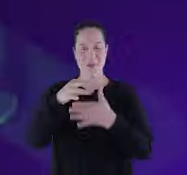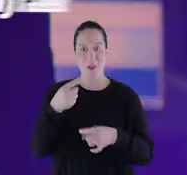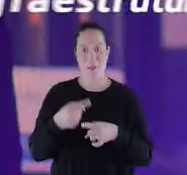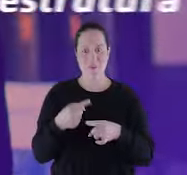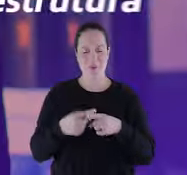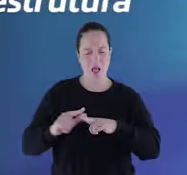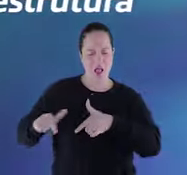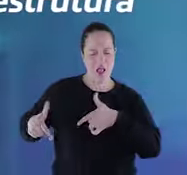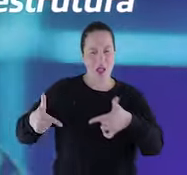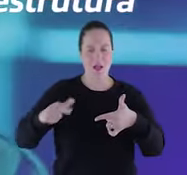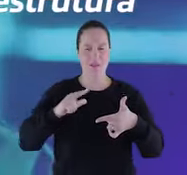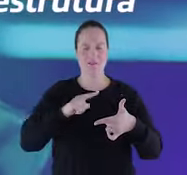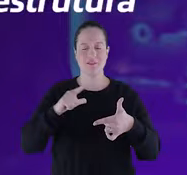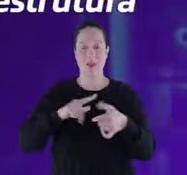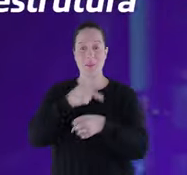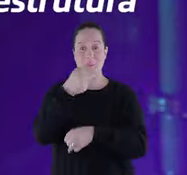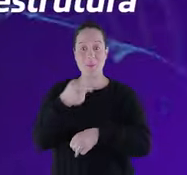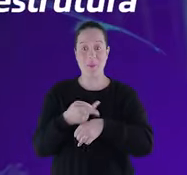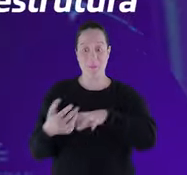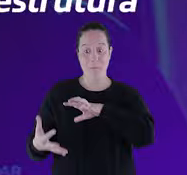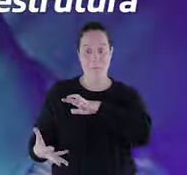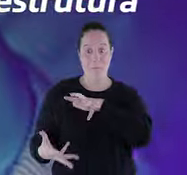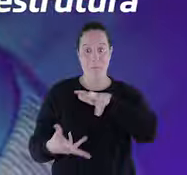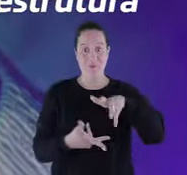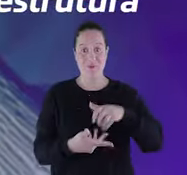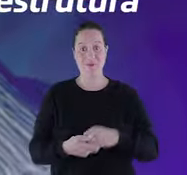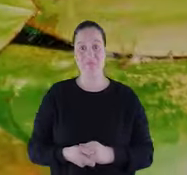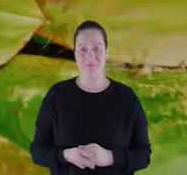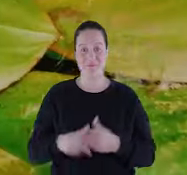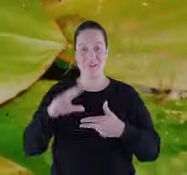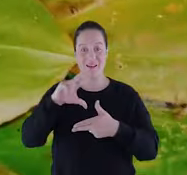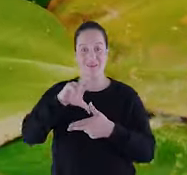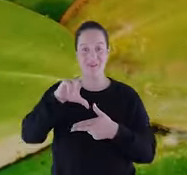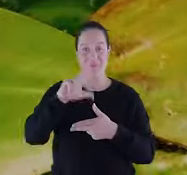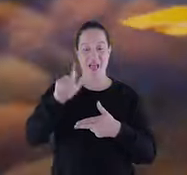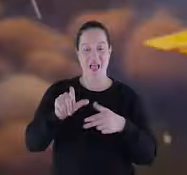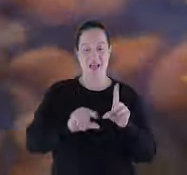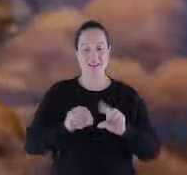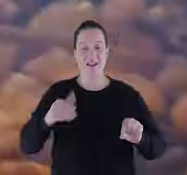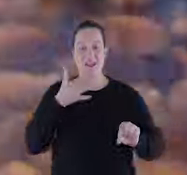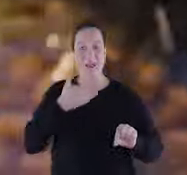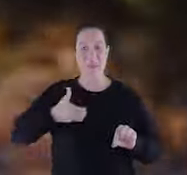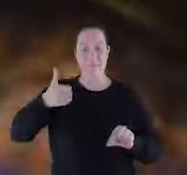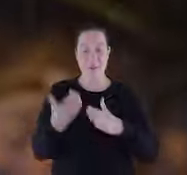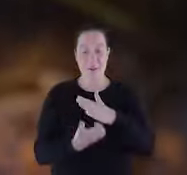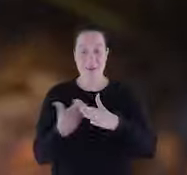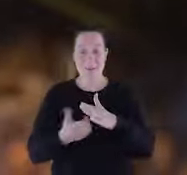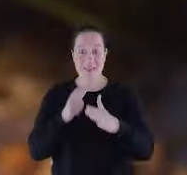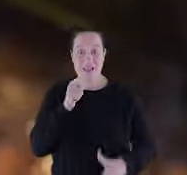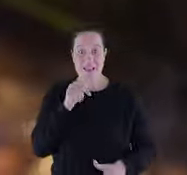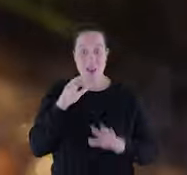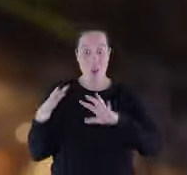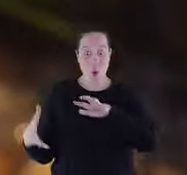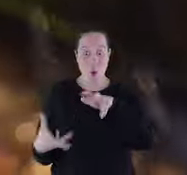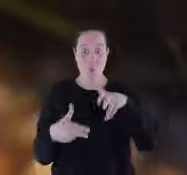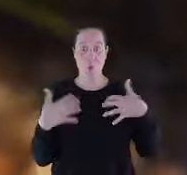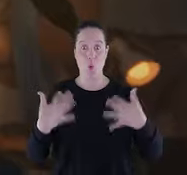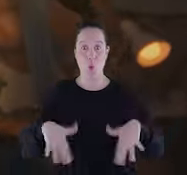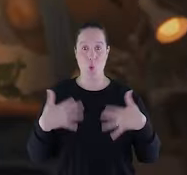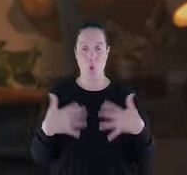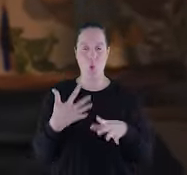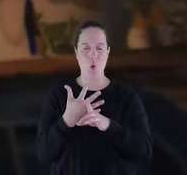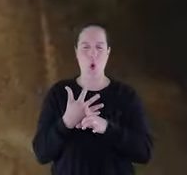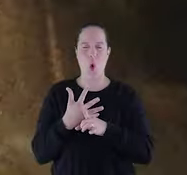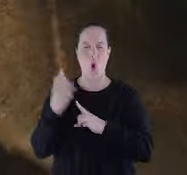Toda essa dedicação gerou um reconhecimento internacional. Senepar foi eleita a melhor empresa de saneamento do mundo.